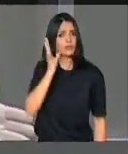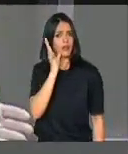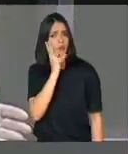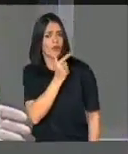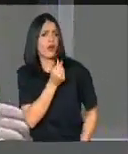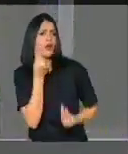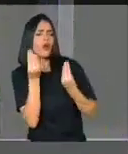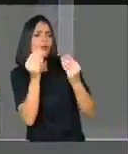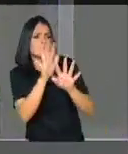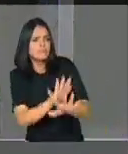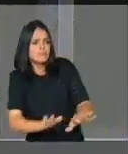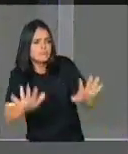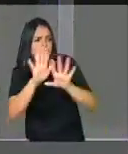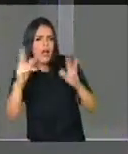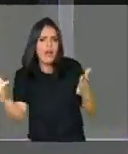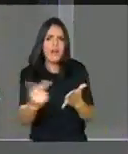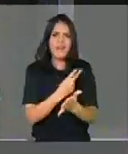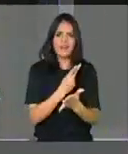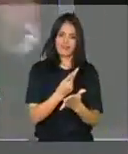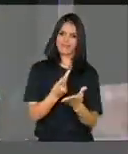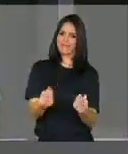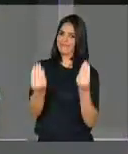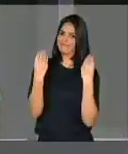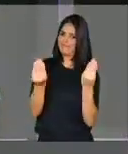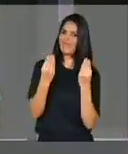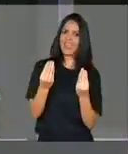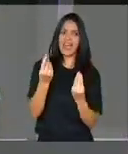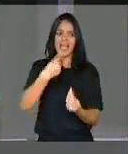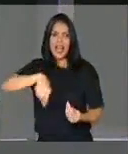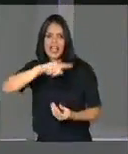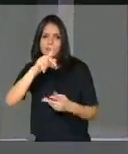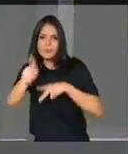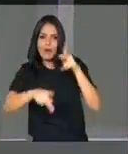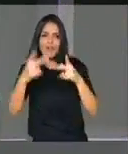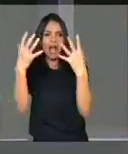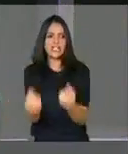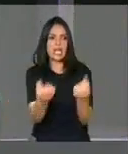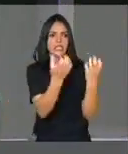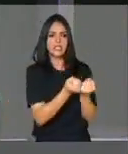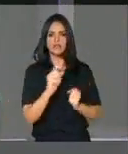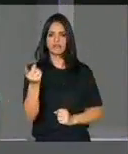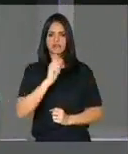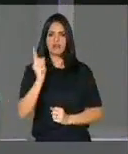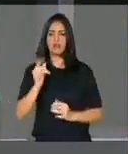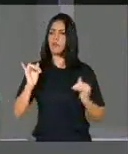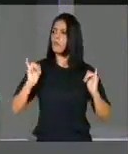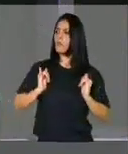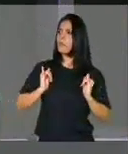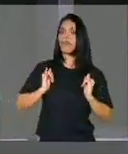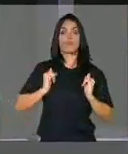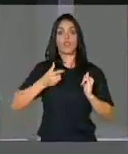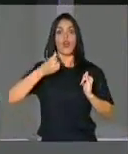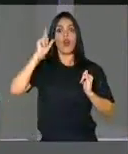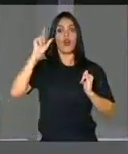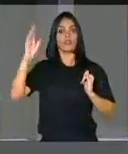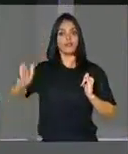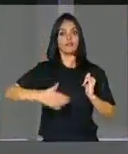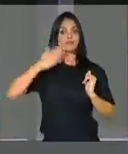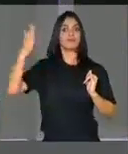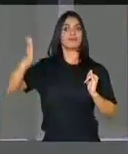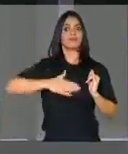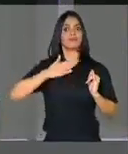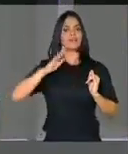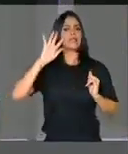ia acontecer no Brasil, achando que não ia ter adesão, que não ia acontecer nada. E ontem, surpreendentemente,